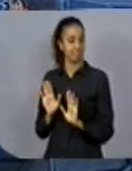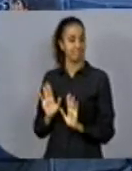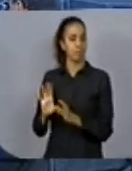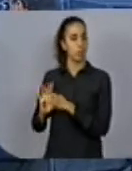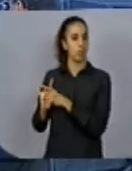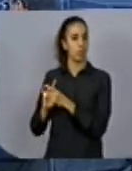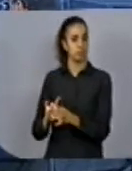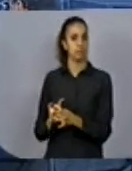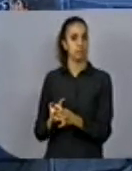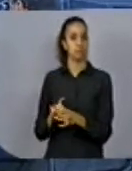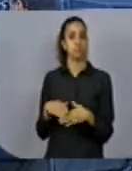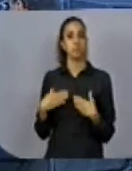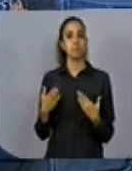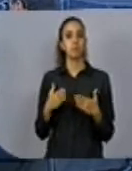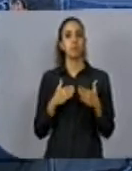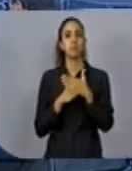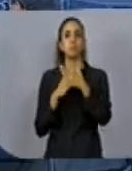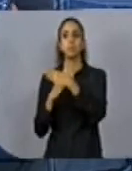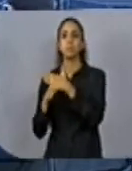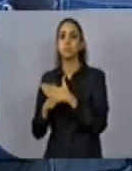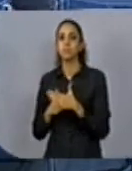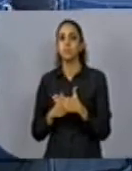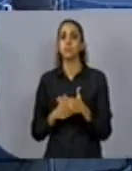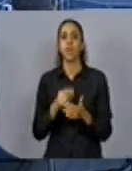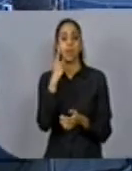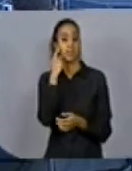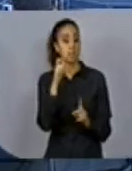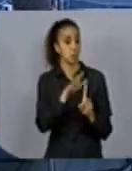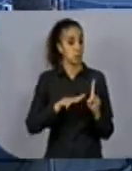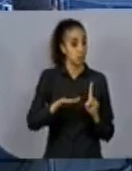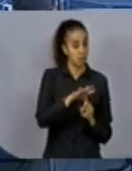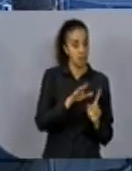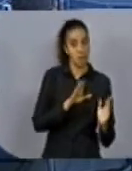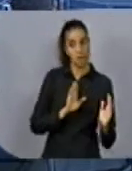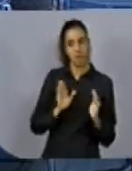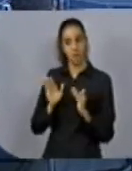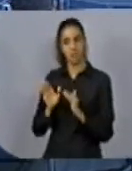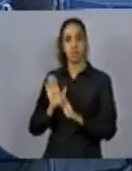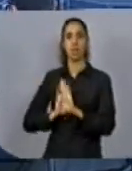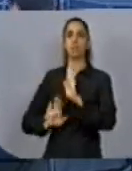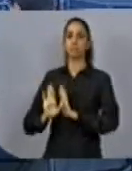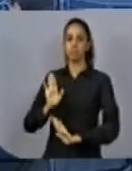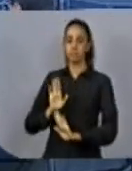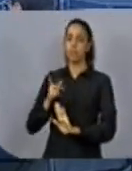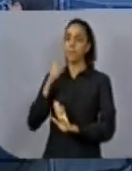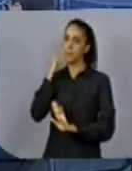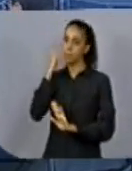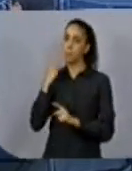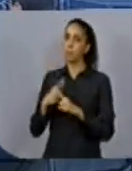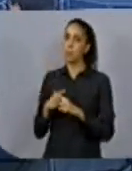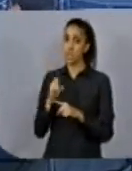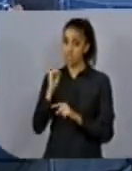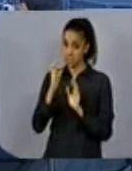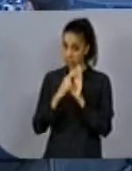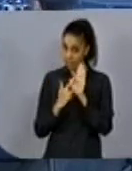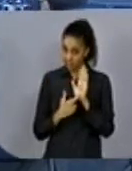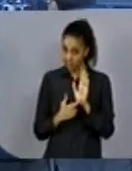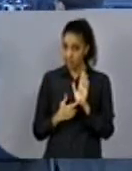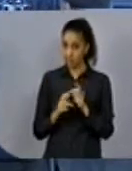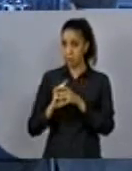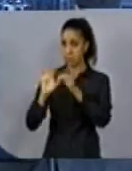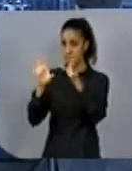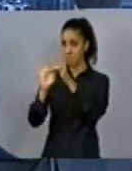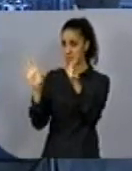das intervenções de utilidade pública e interesse social nessas áreas são muito preocupantes, porque se virão regra, isso se